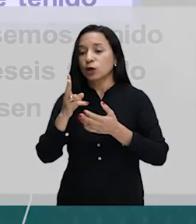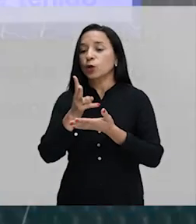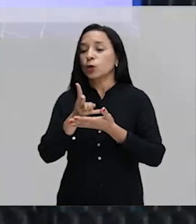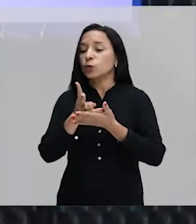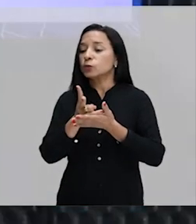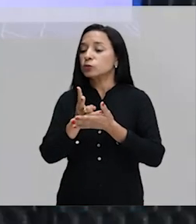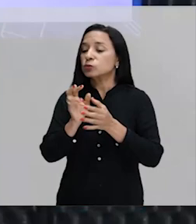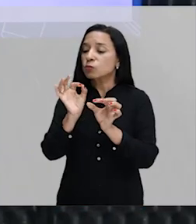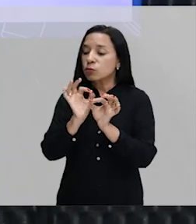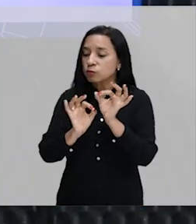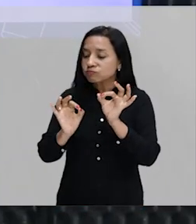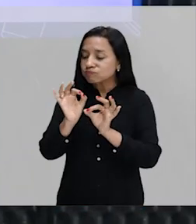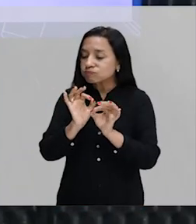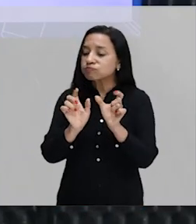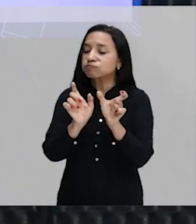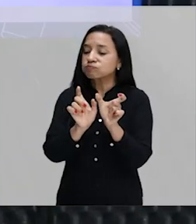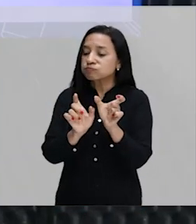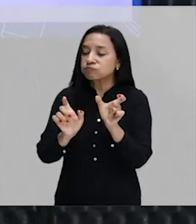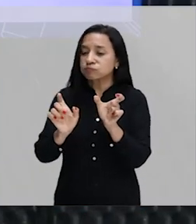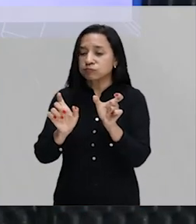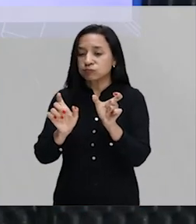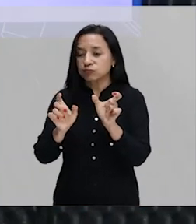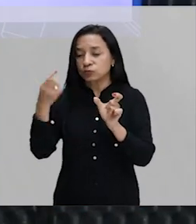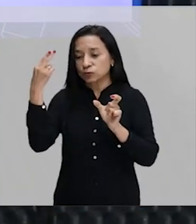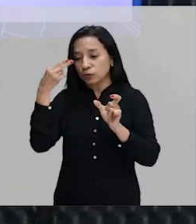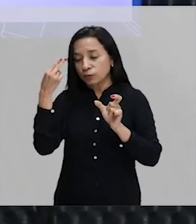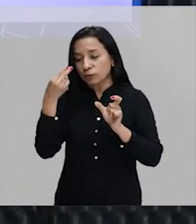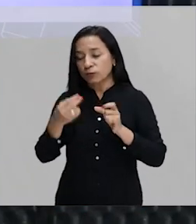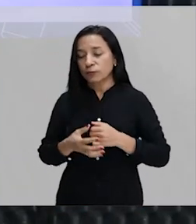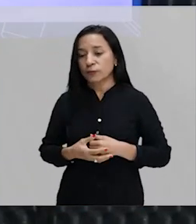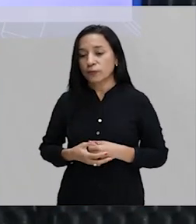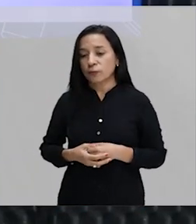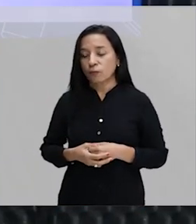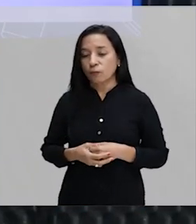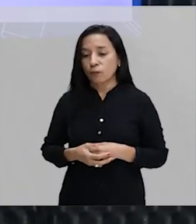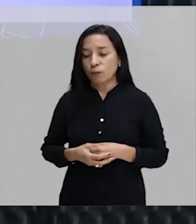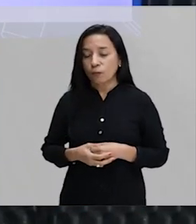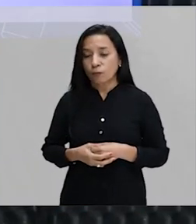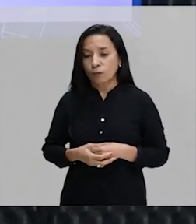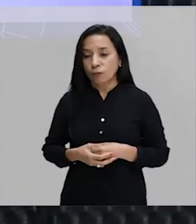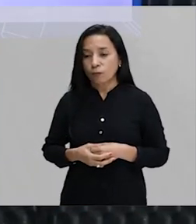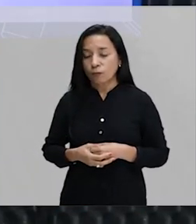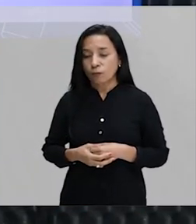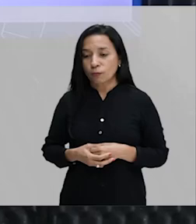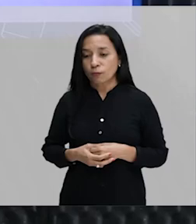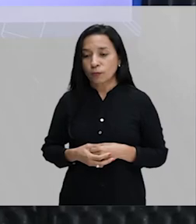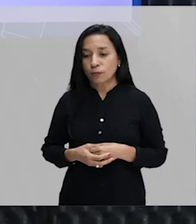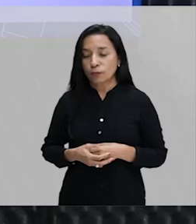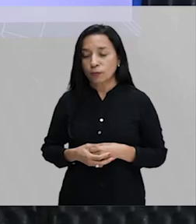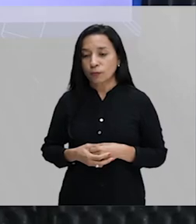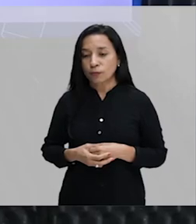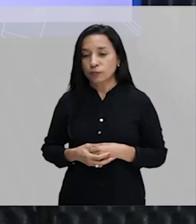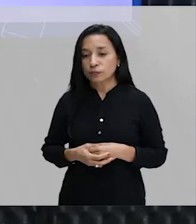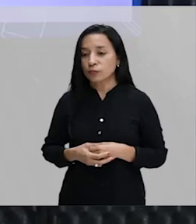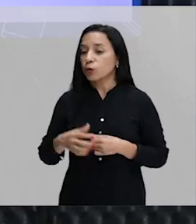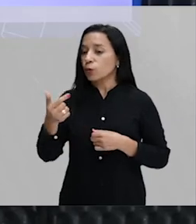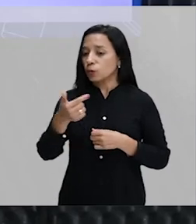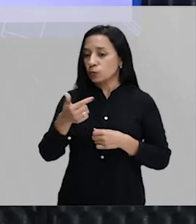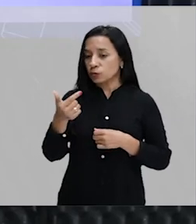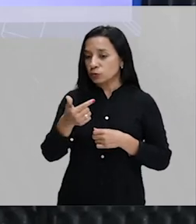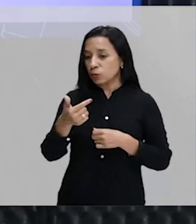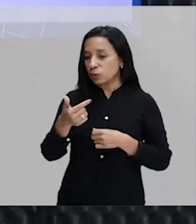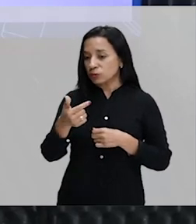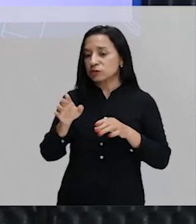sua forma original a mesma coisa acontece com o plus com o perfeito dos que eu não